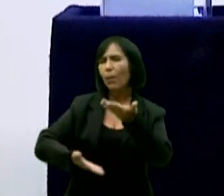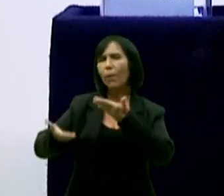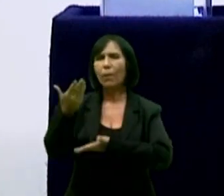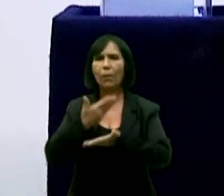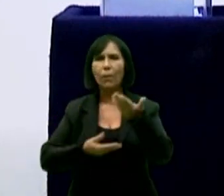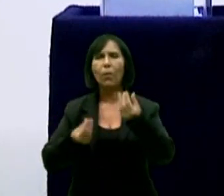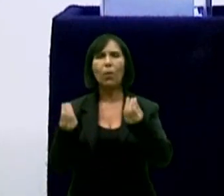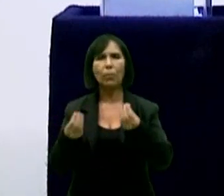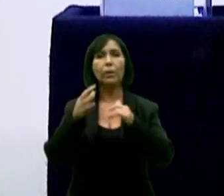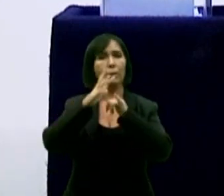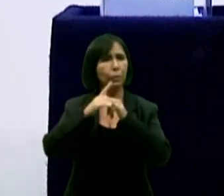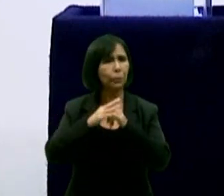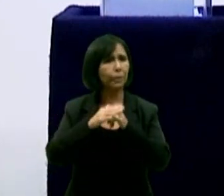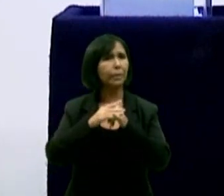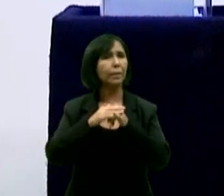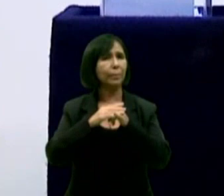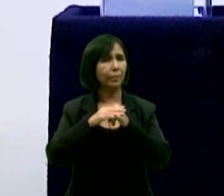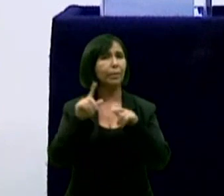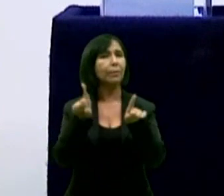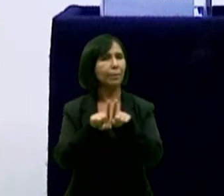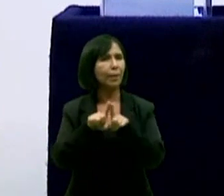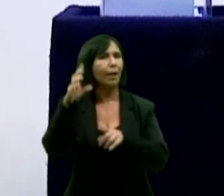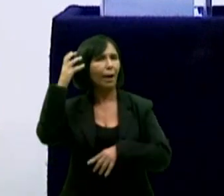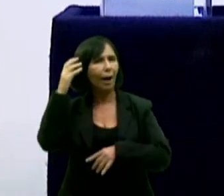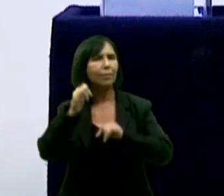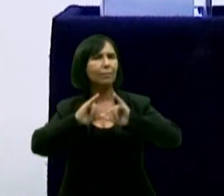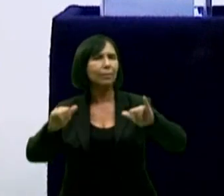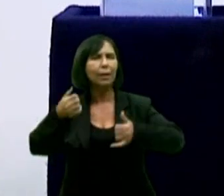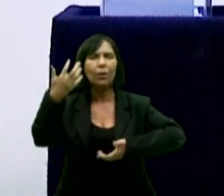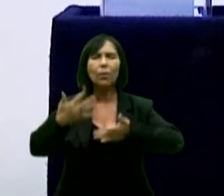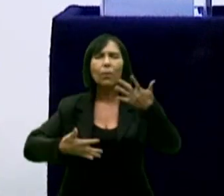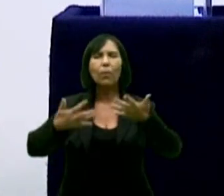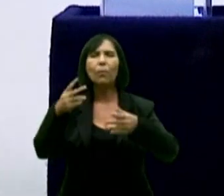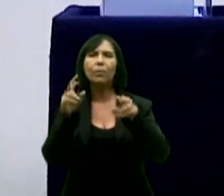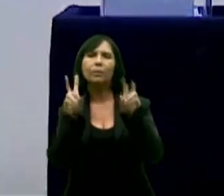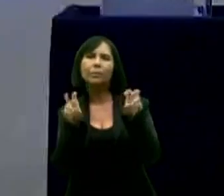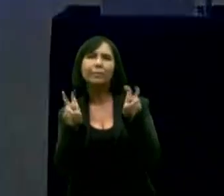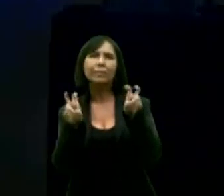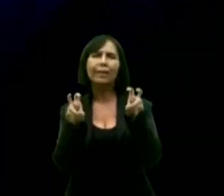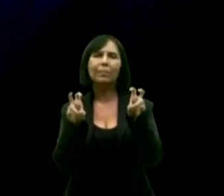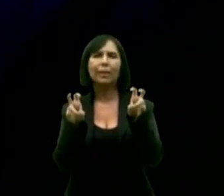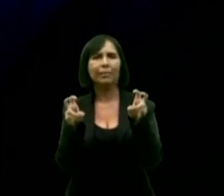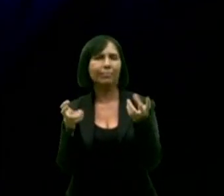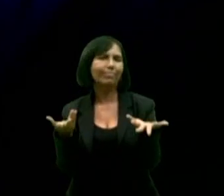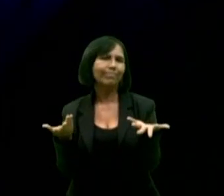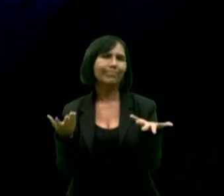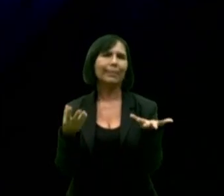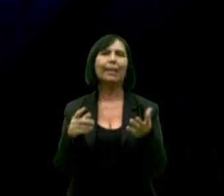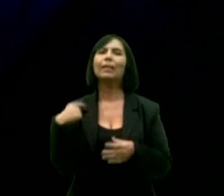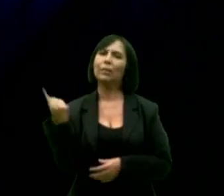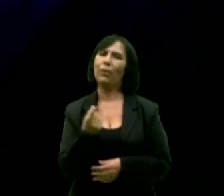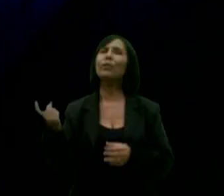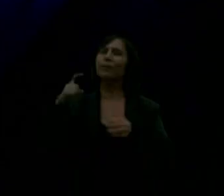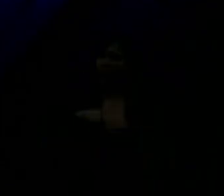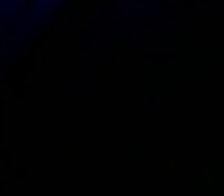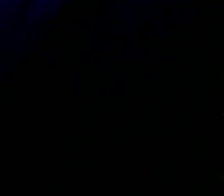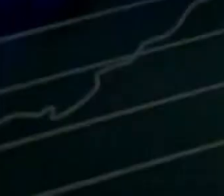YouTube da TV Tambaú, analisando os temas que foram abordados neste bloco. A gente volta rapidinho.